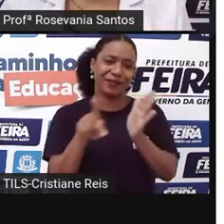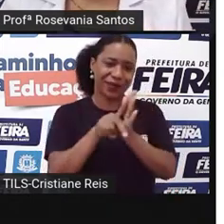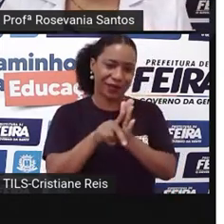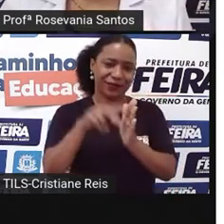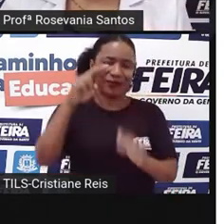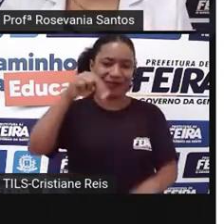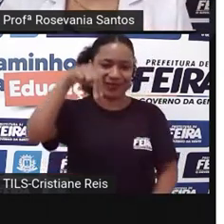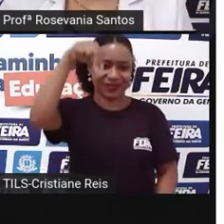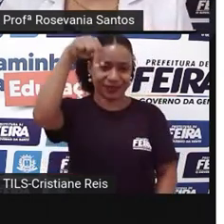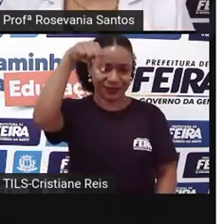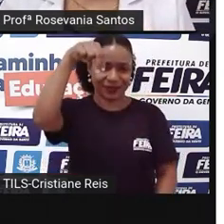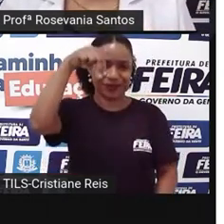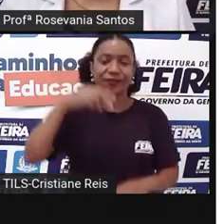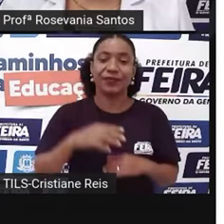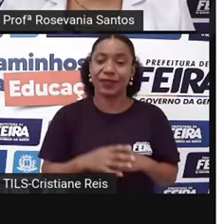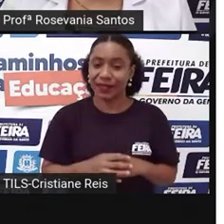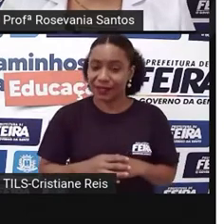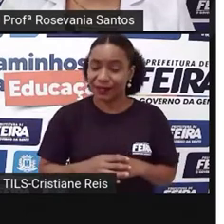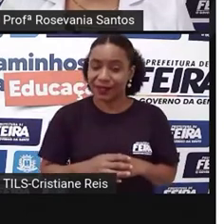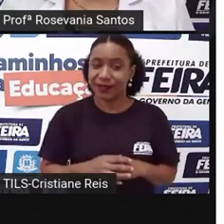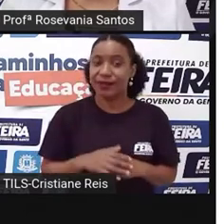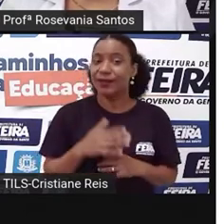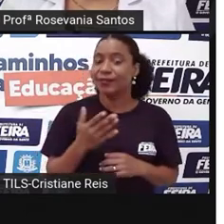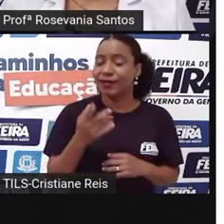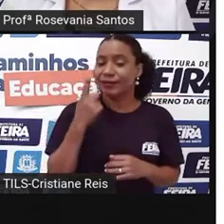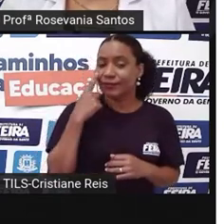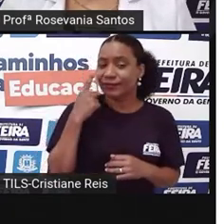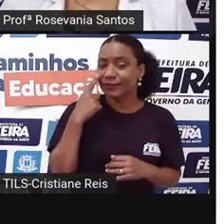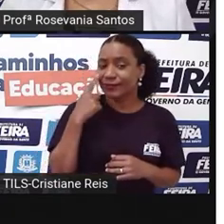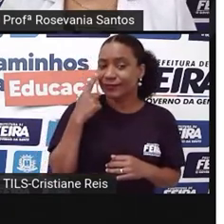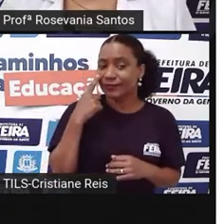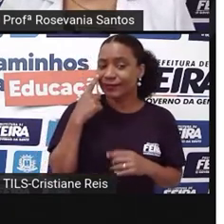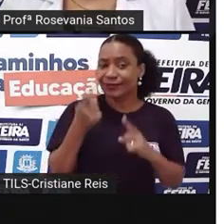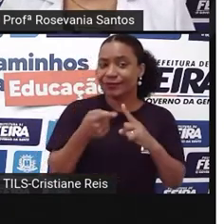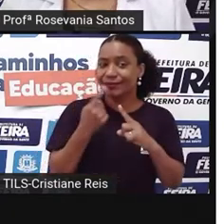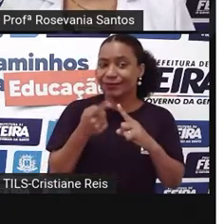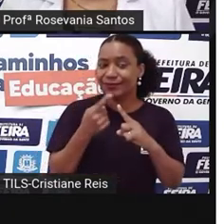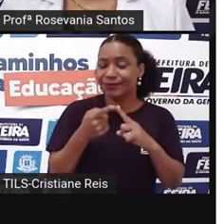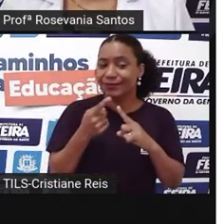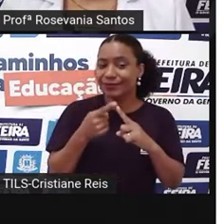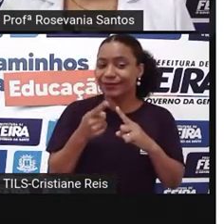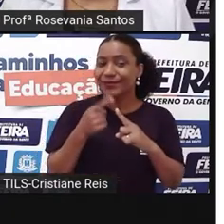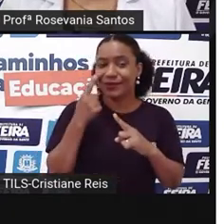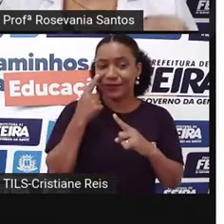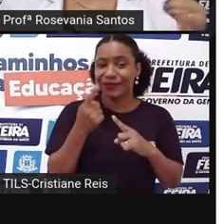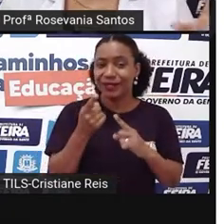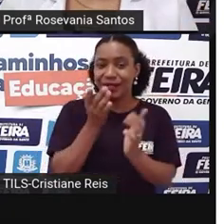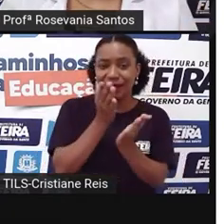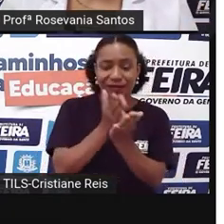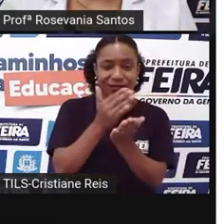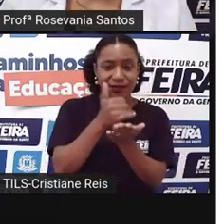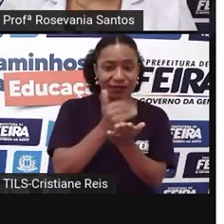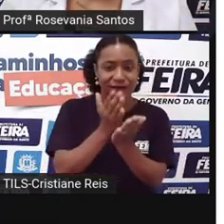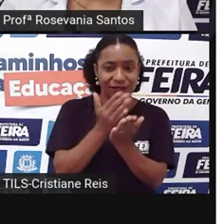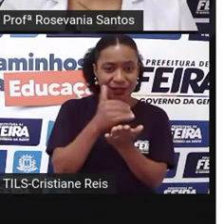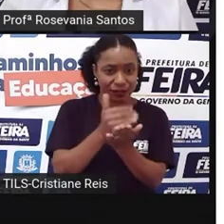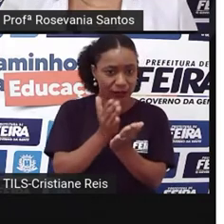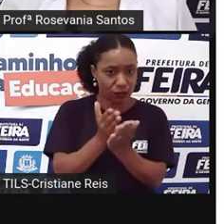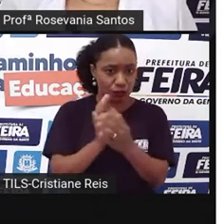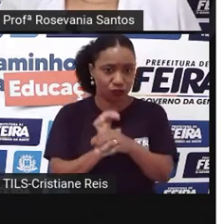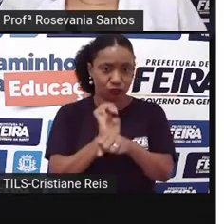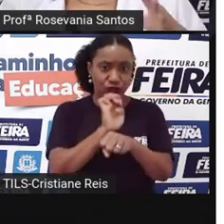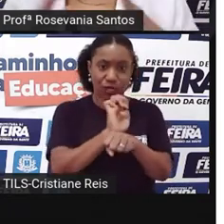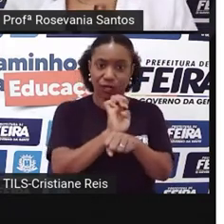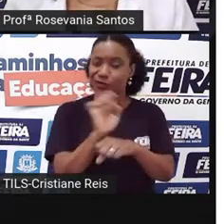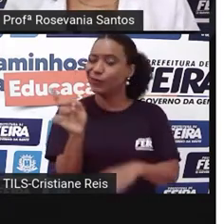região Norte. Então, qual é a primeira coisa que eu devo observar isso? Ela não segue essa divisão, esse limite dos estados,